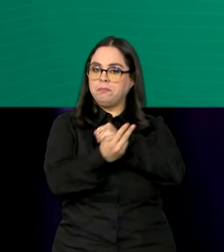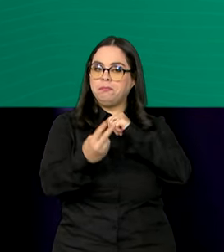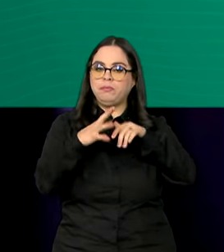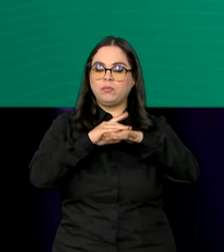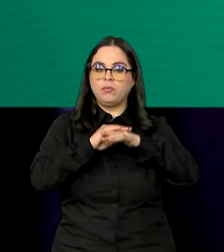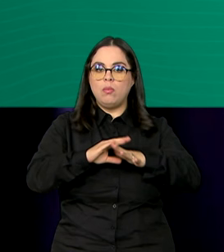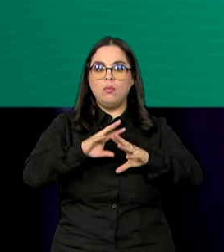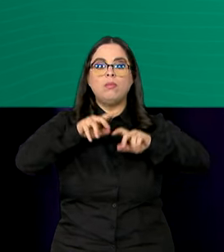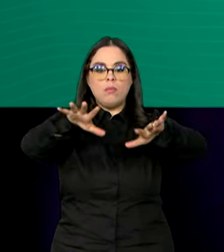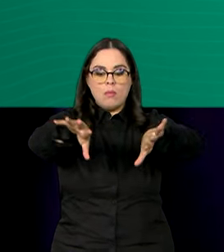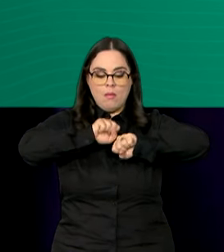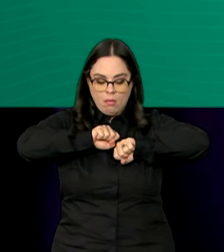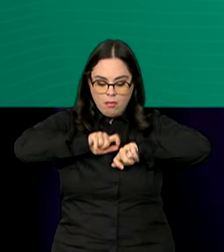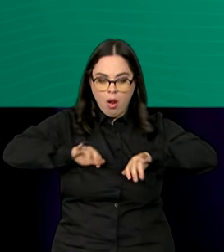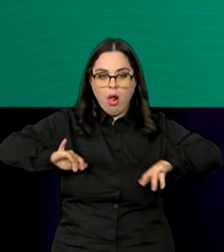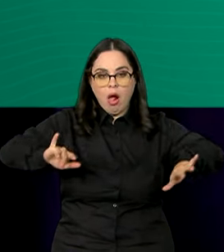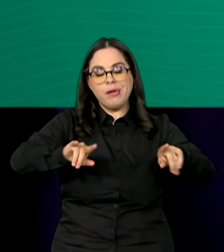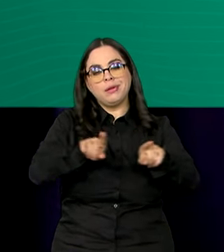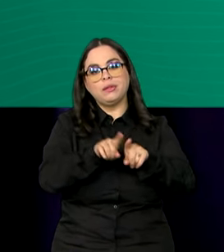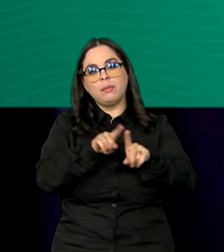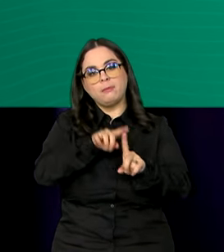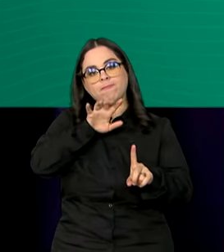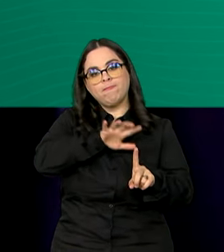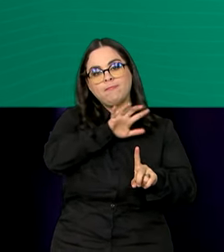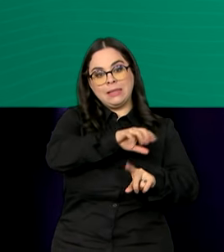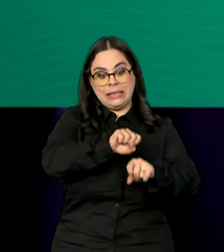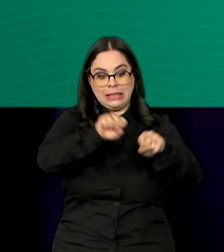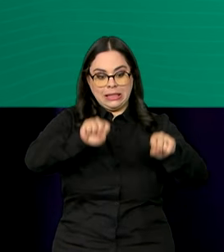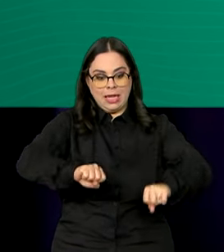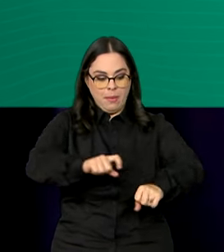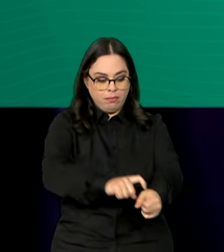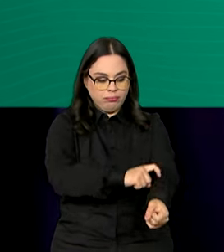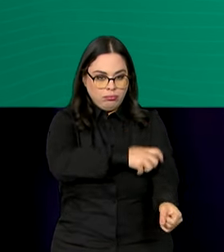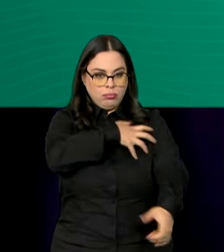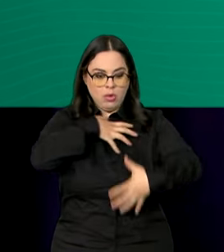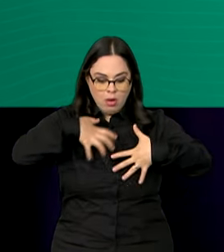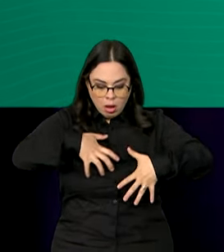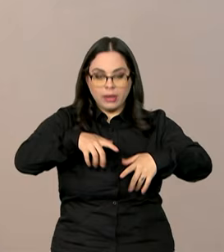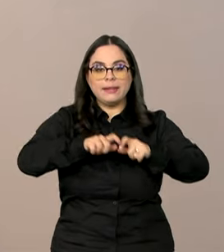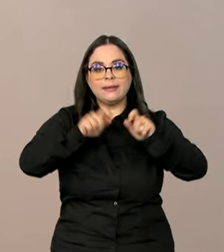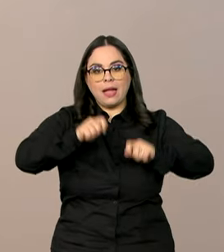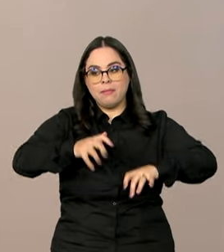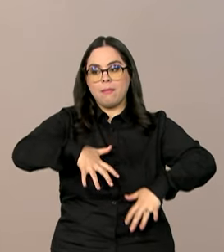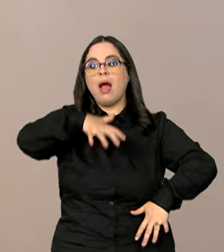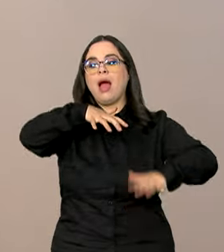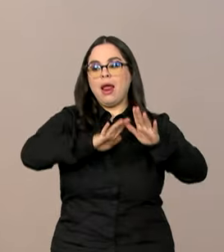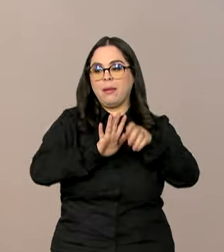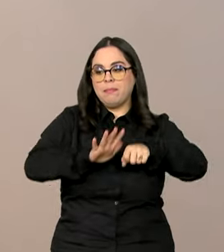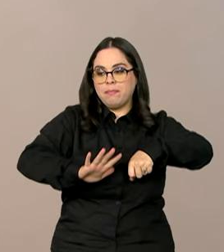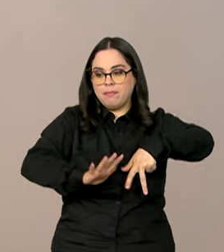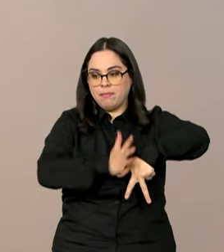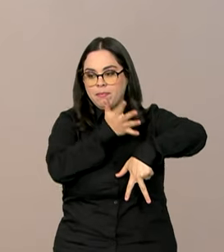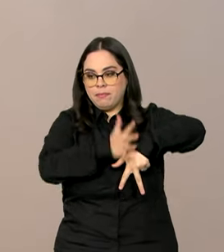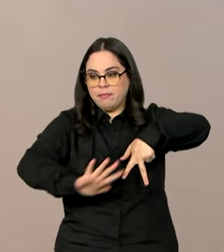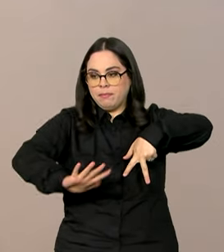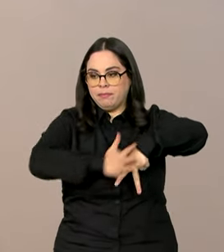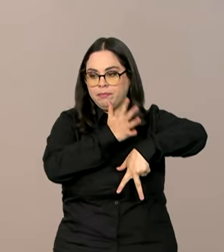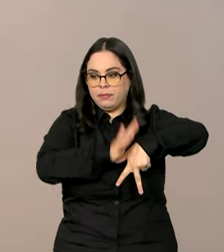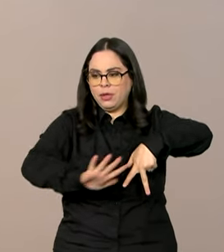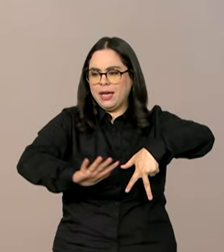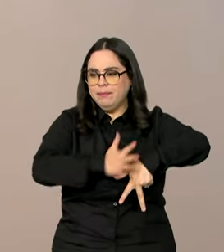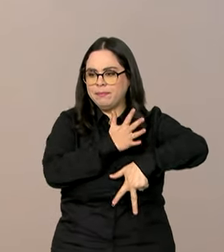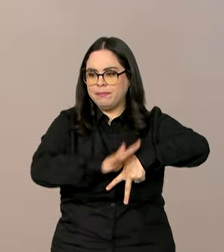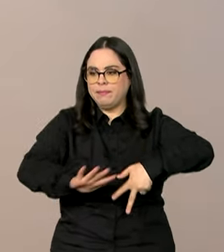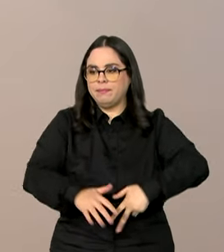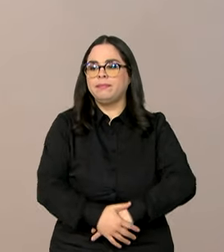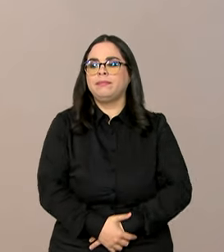que é contagiosa e pode afetar o sistema nervoso e levar à paralisia. A vacina oral da poliomielite, também conhecida